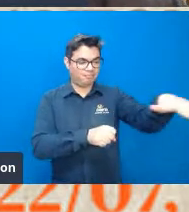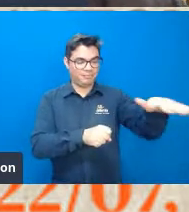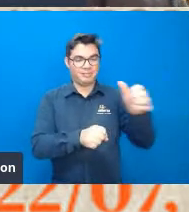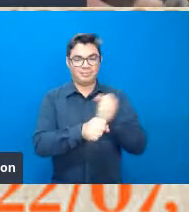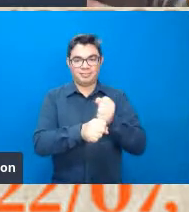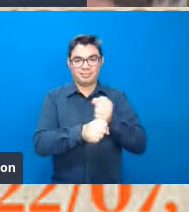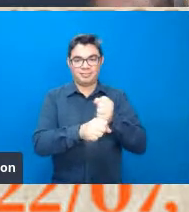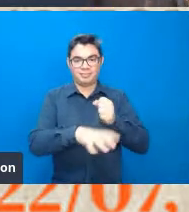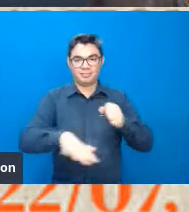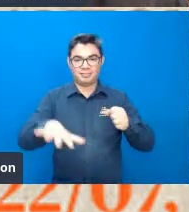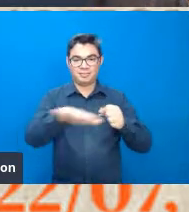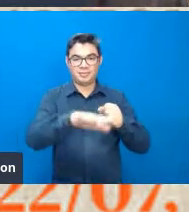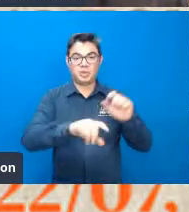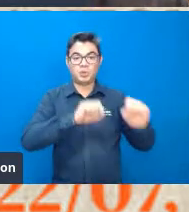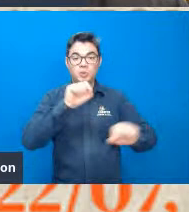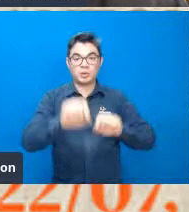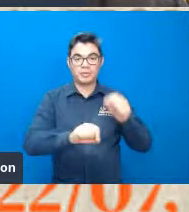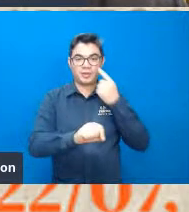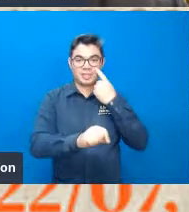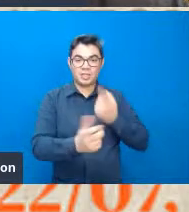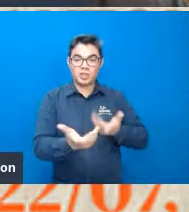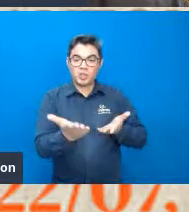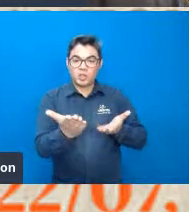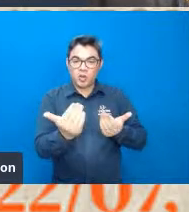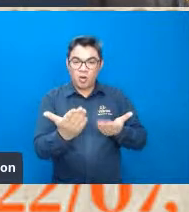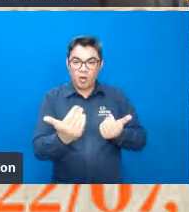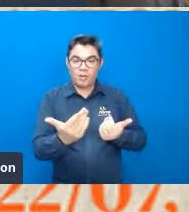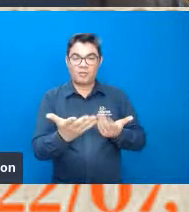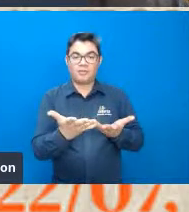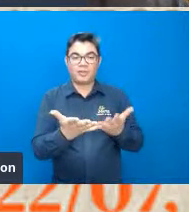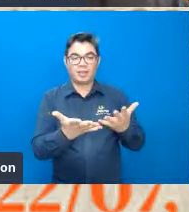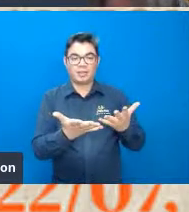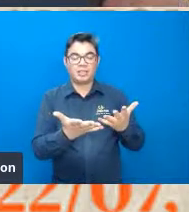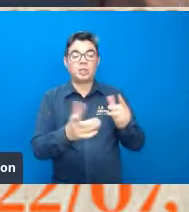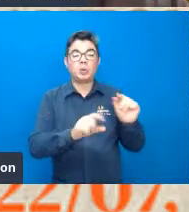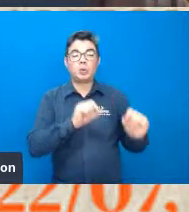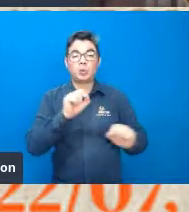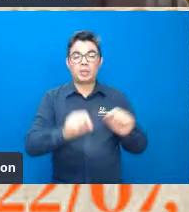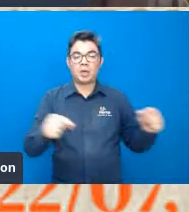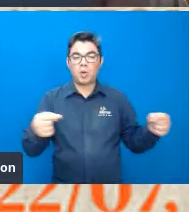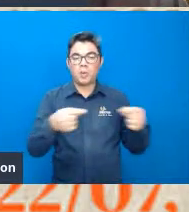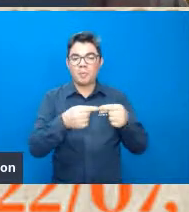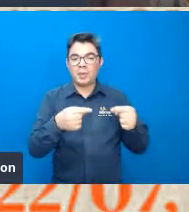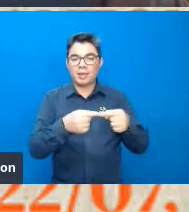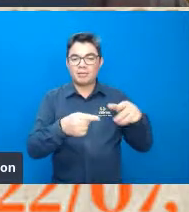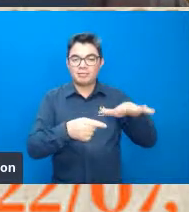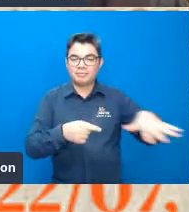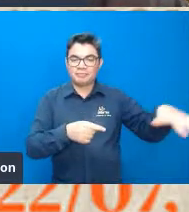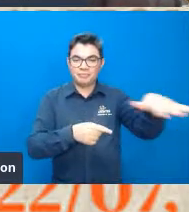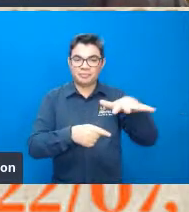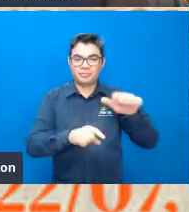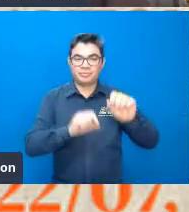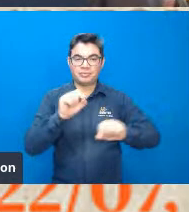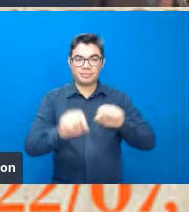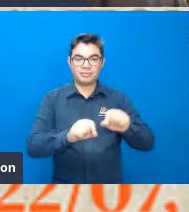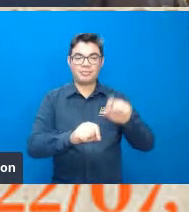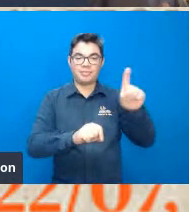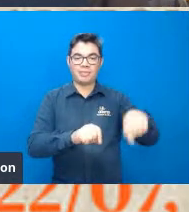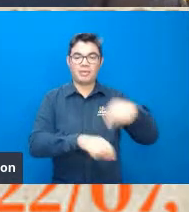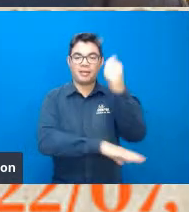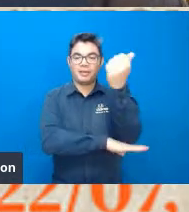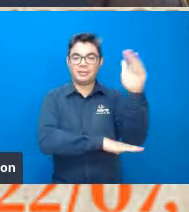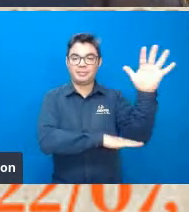que ecossistemas jovens poderiam ser então considerados como ecossistemas